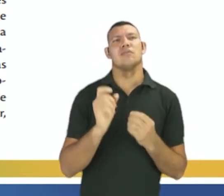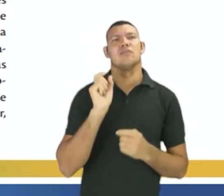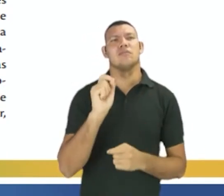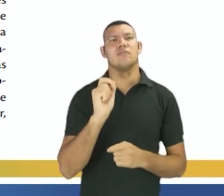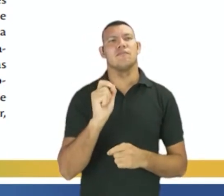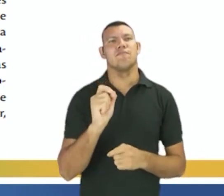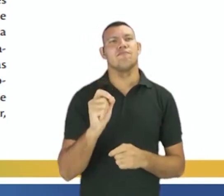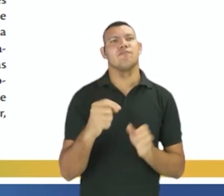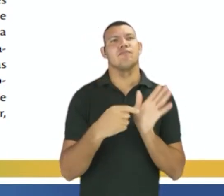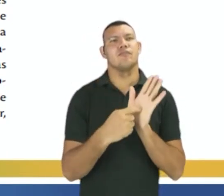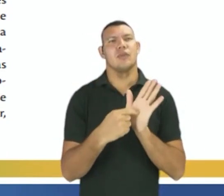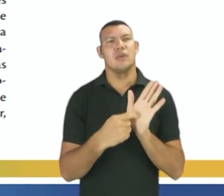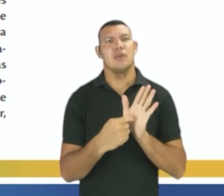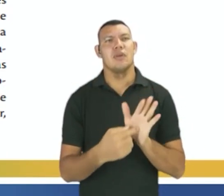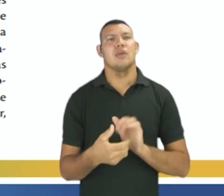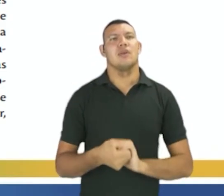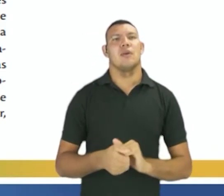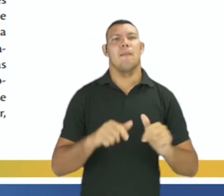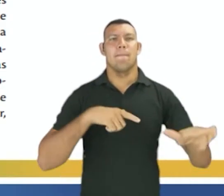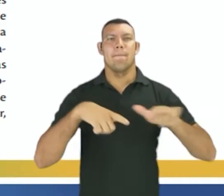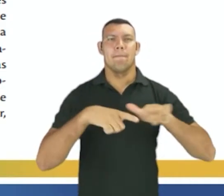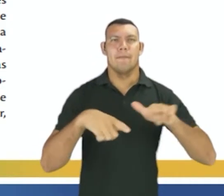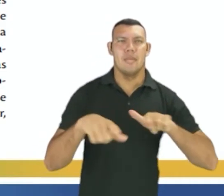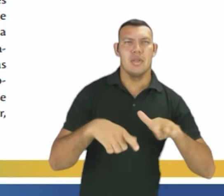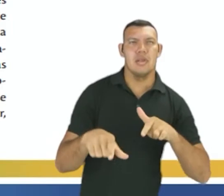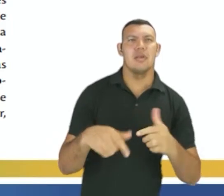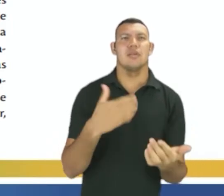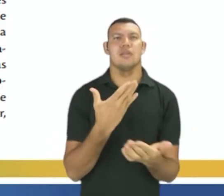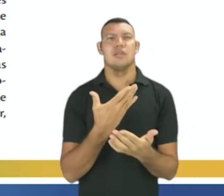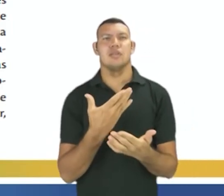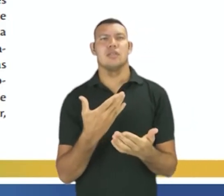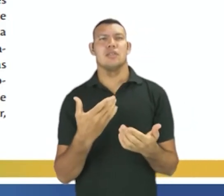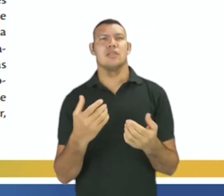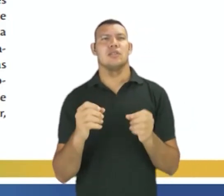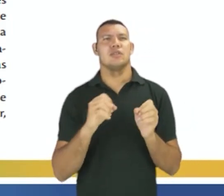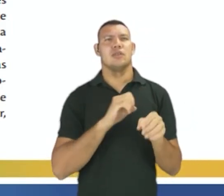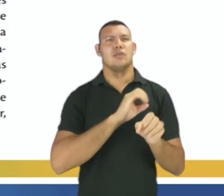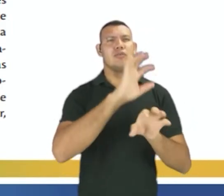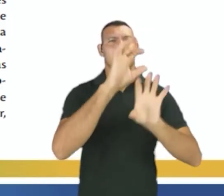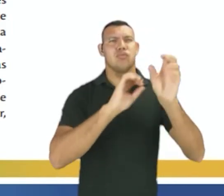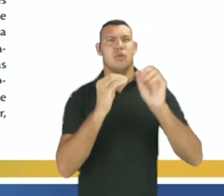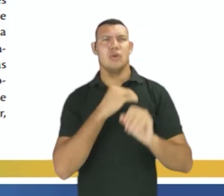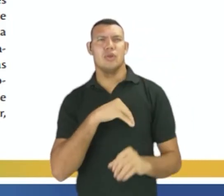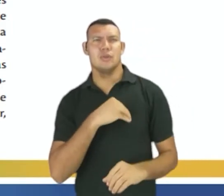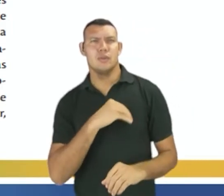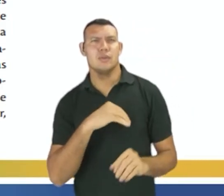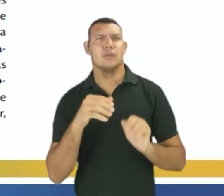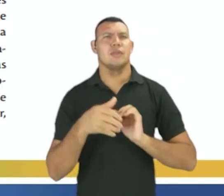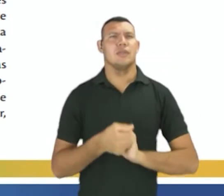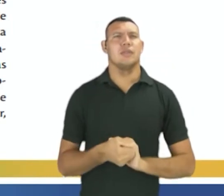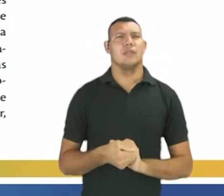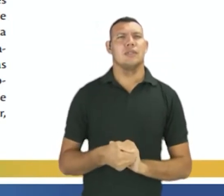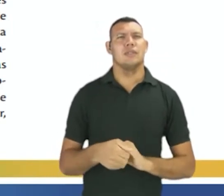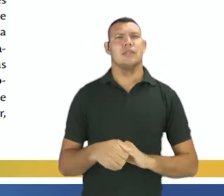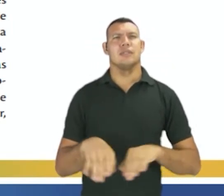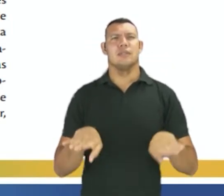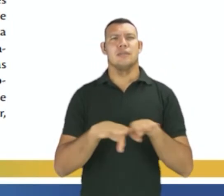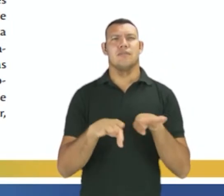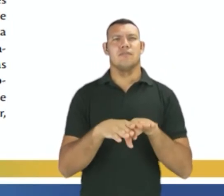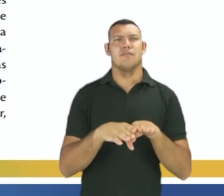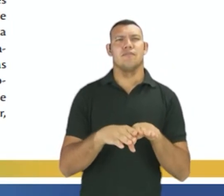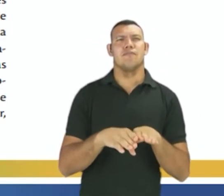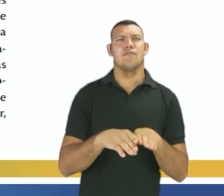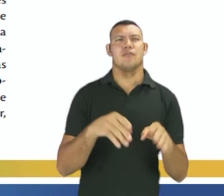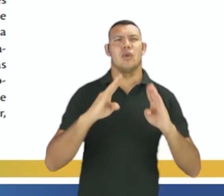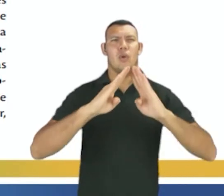educação, violência e representação política. No mundo do trabalho, por exemplo, a desocupação, a subutilização da